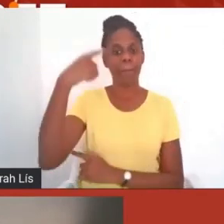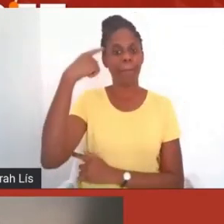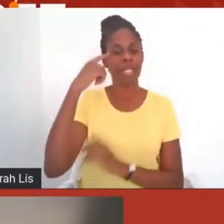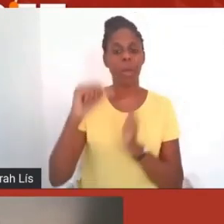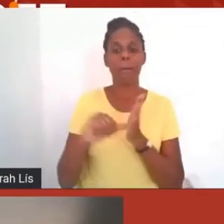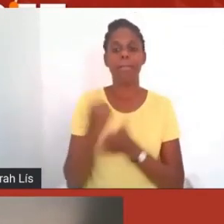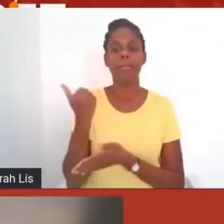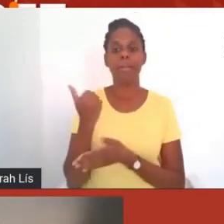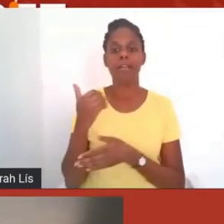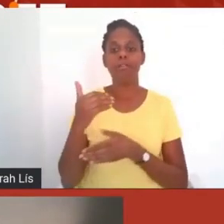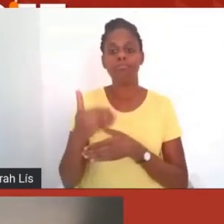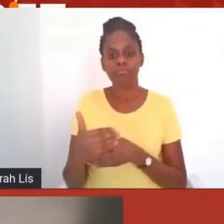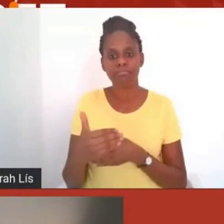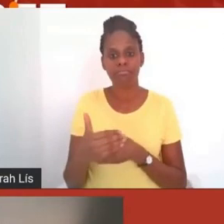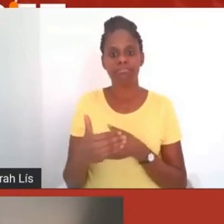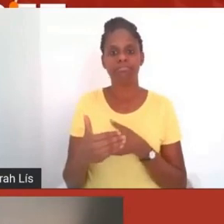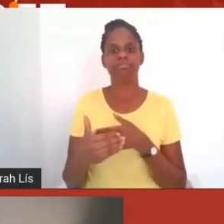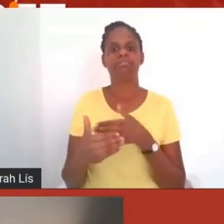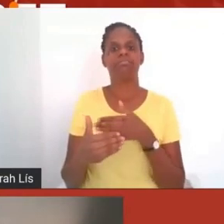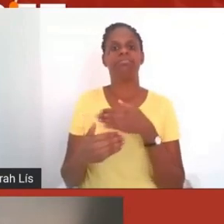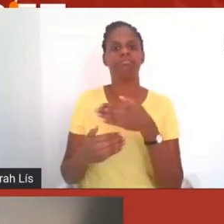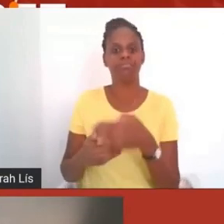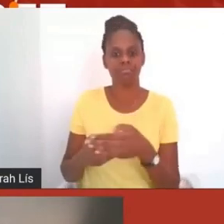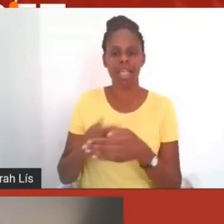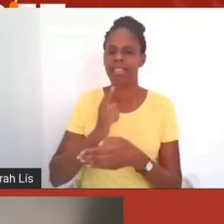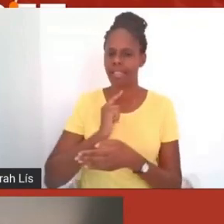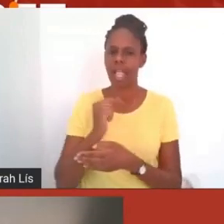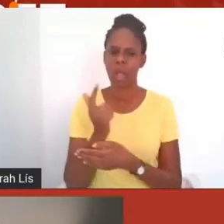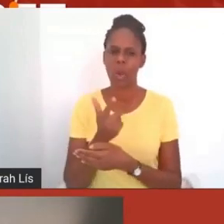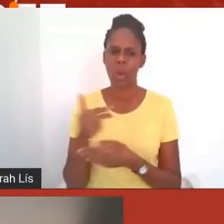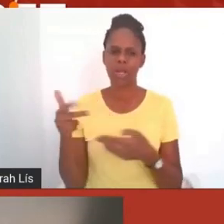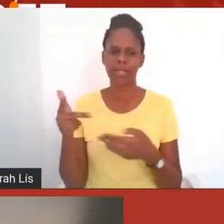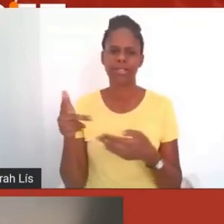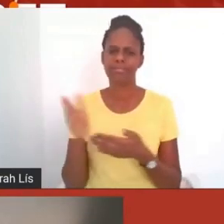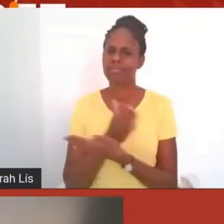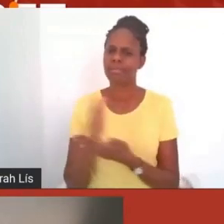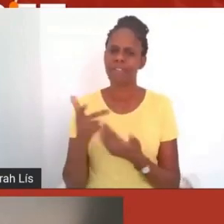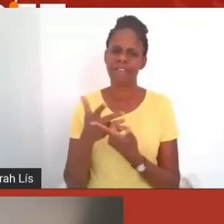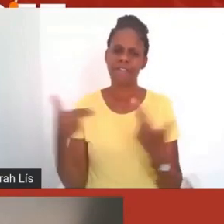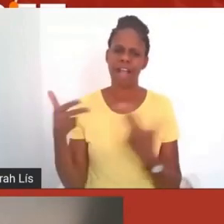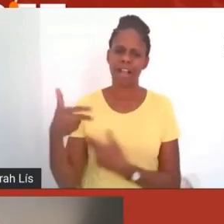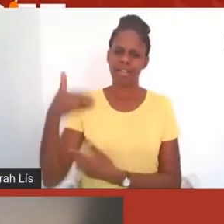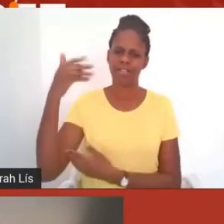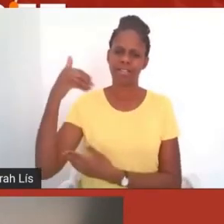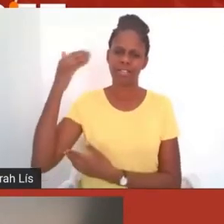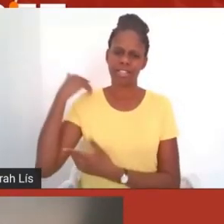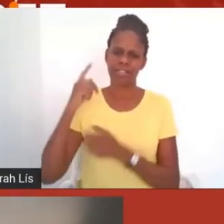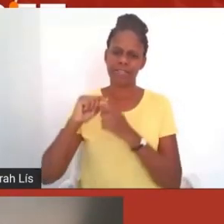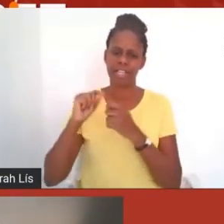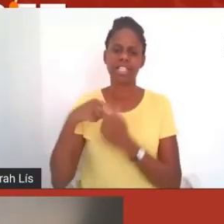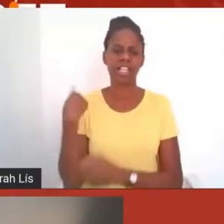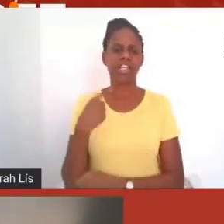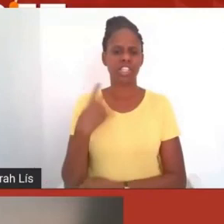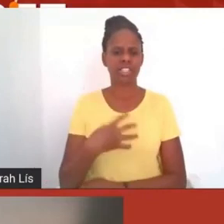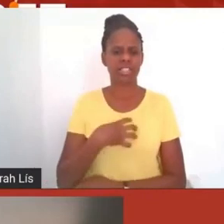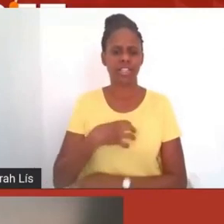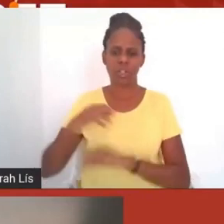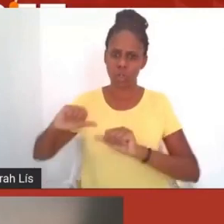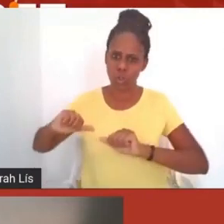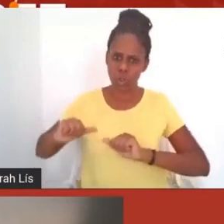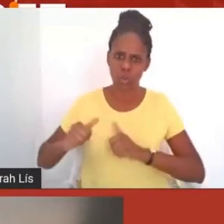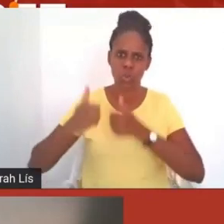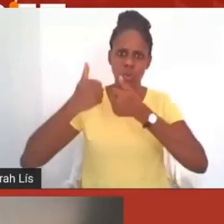assim muitas coisas também que a gente fez a gente sente que a gente pode evoluir a gente pode melhorar